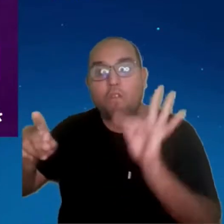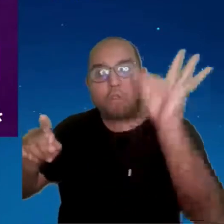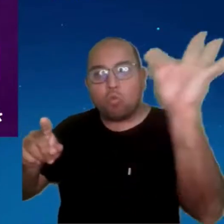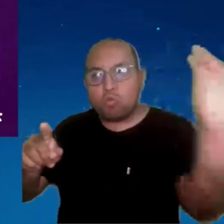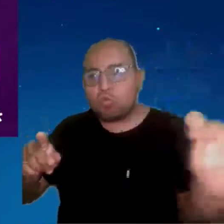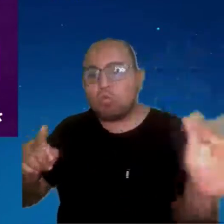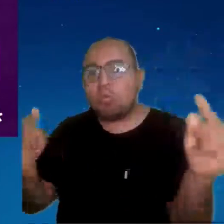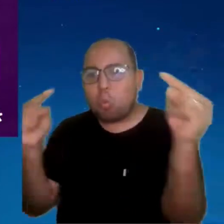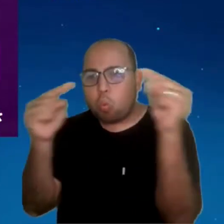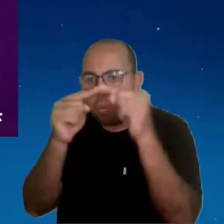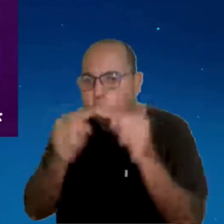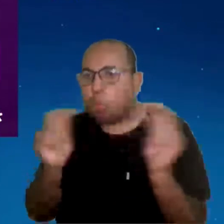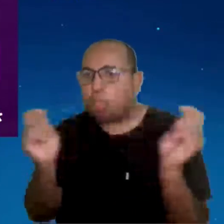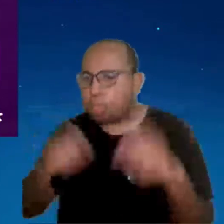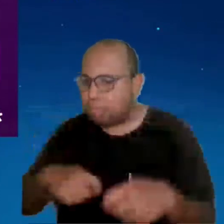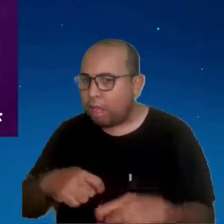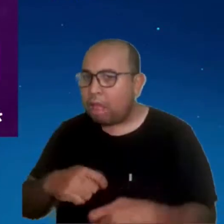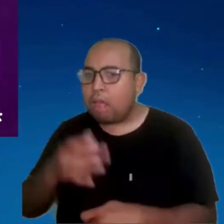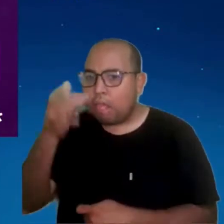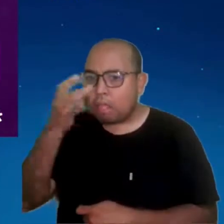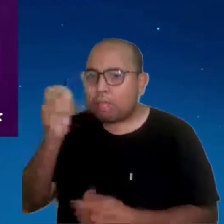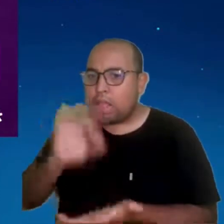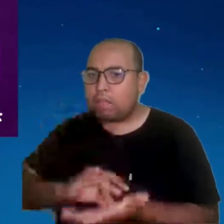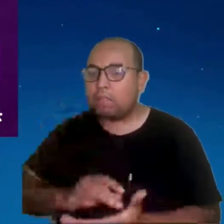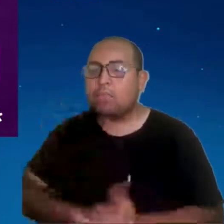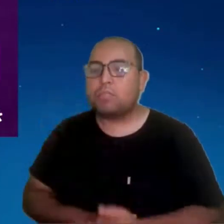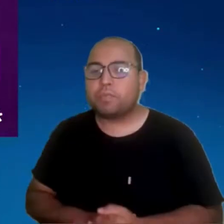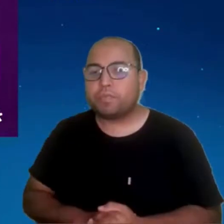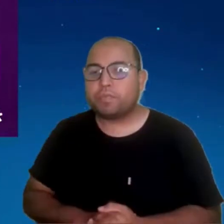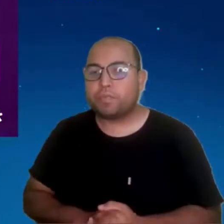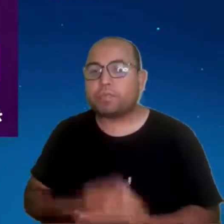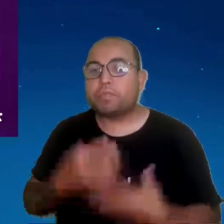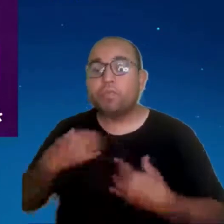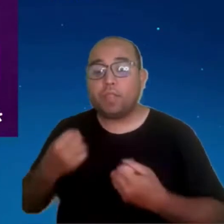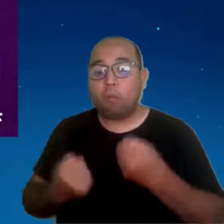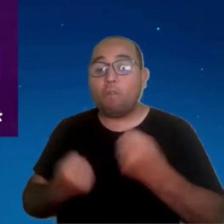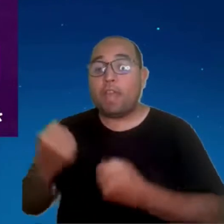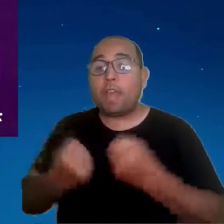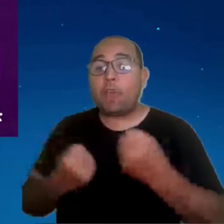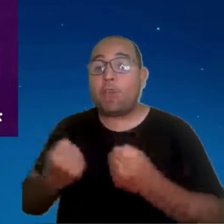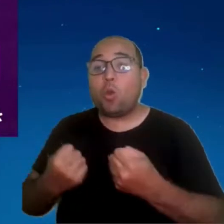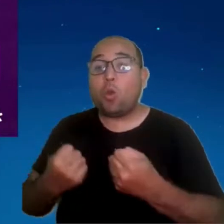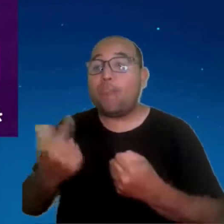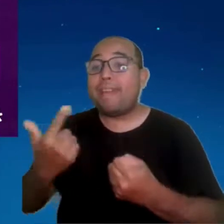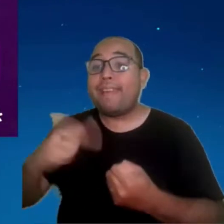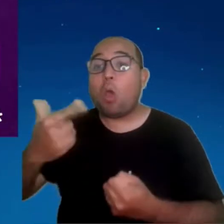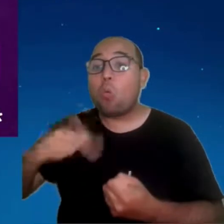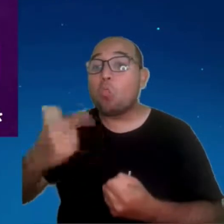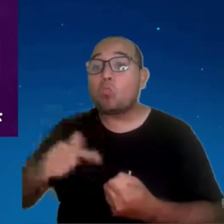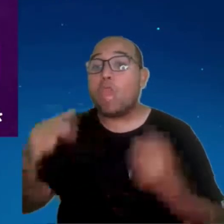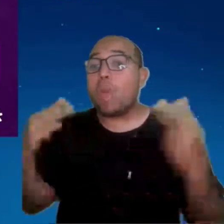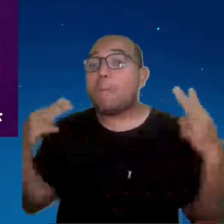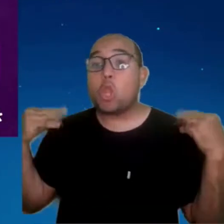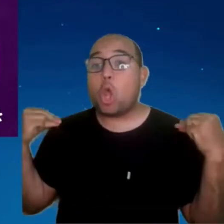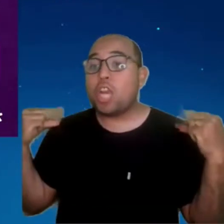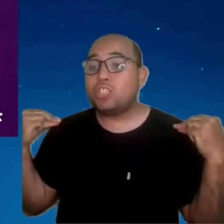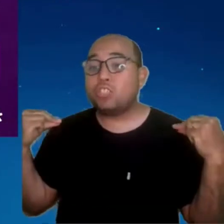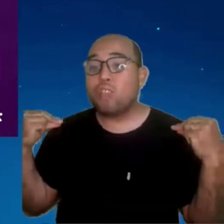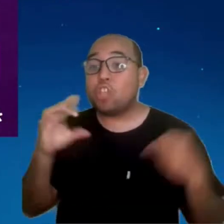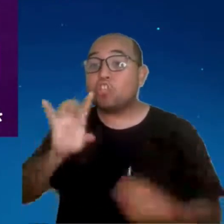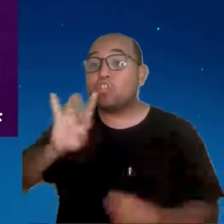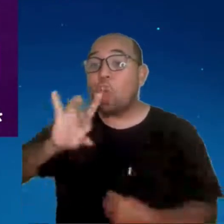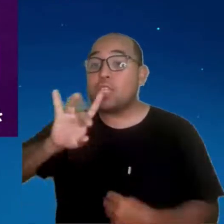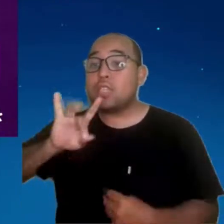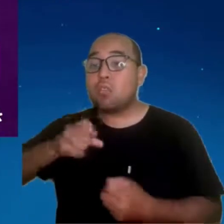curtíssimo prazo. Então tem o veículo autônomo. O veículo autônomo, você entra no carro, o carro já sai para onde você quer ir e ele sai dirigindo.